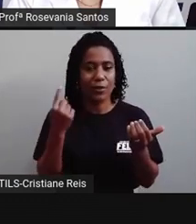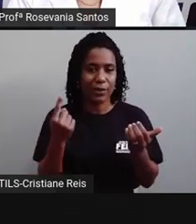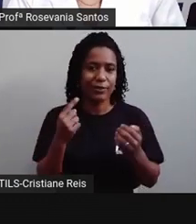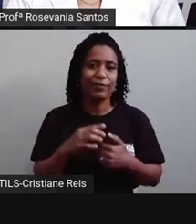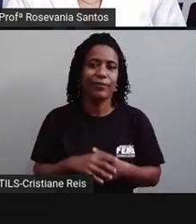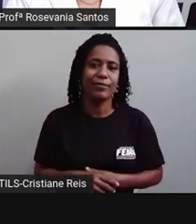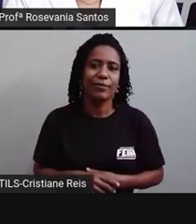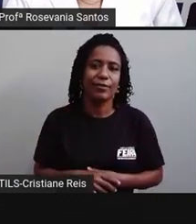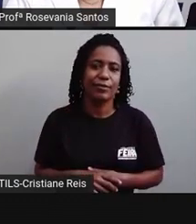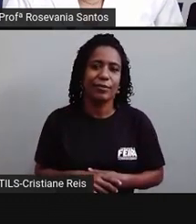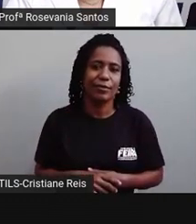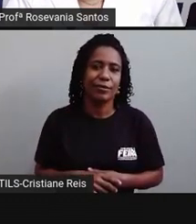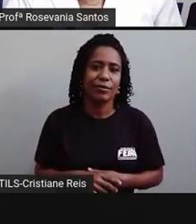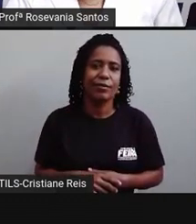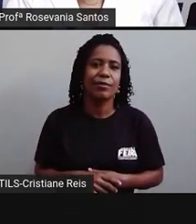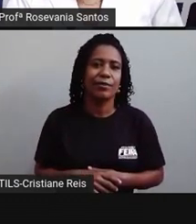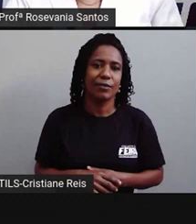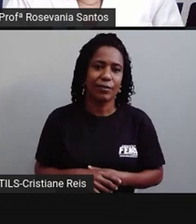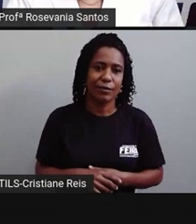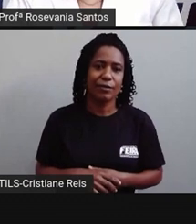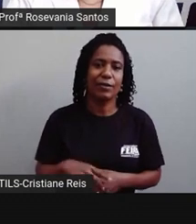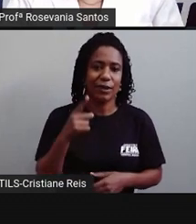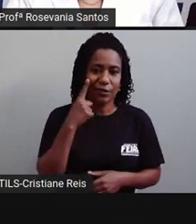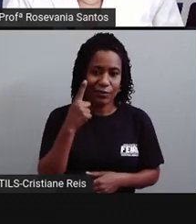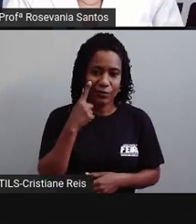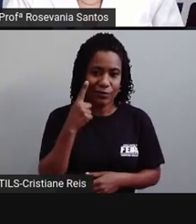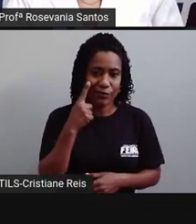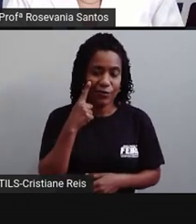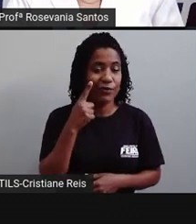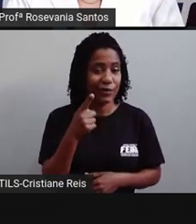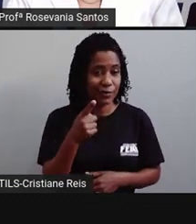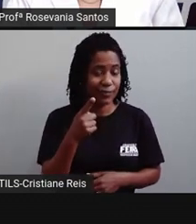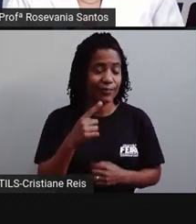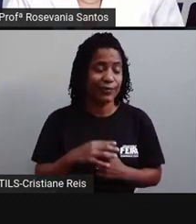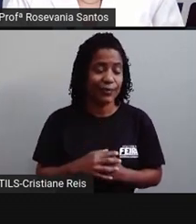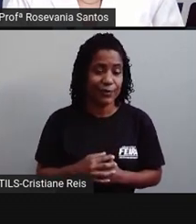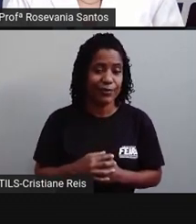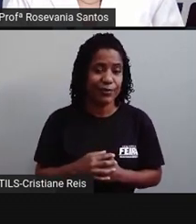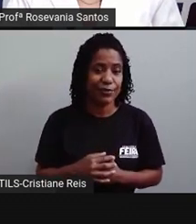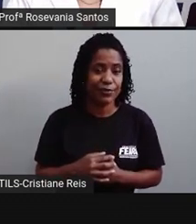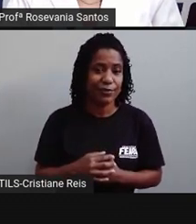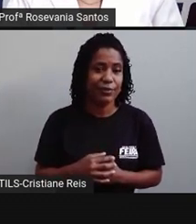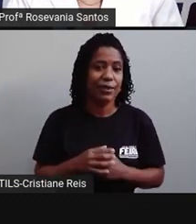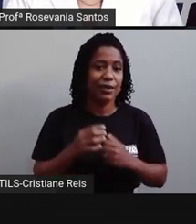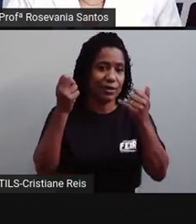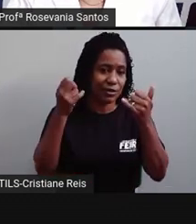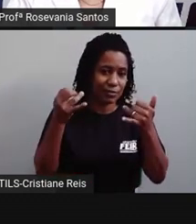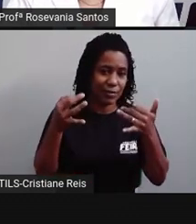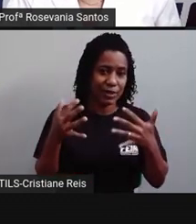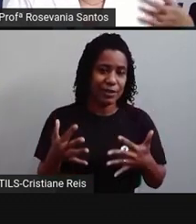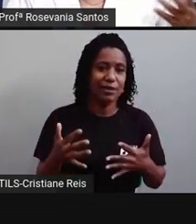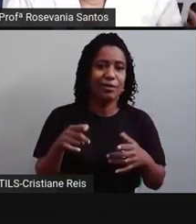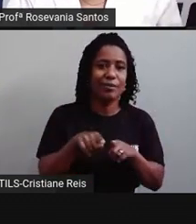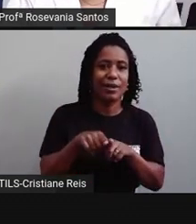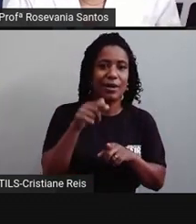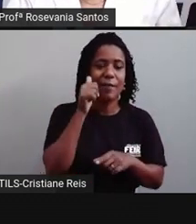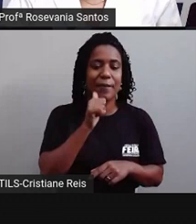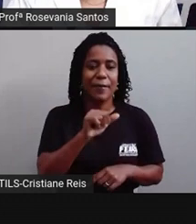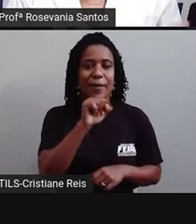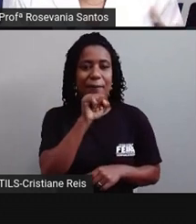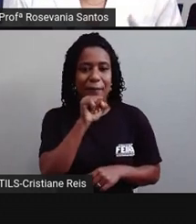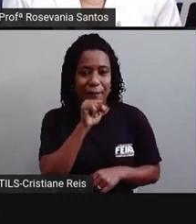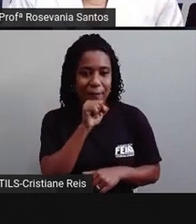muito para todo esse avanço tecnológico que a gente tem, né, então, como eu vim também falando, as mães começaram a ter